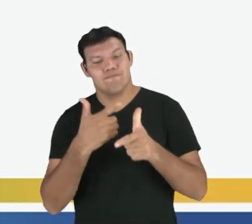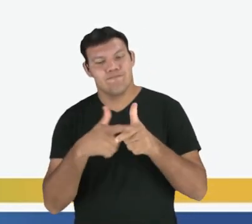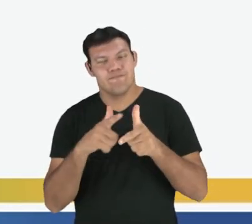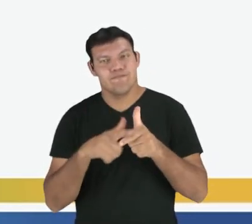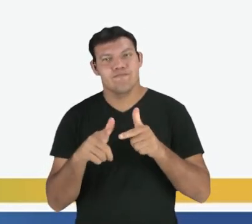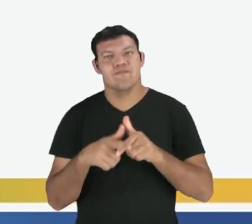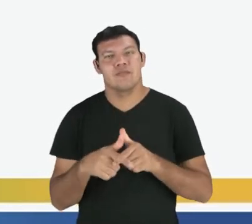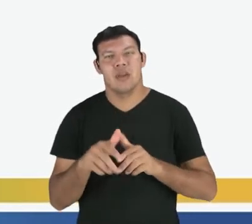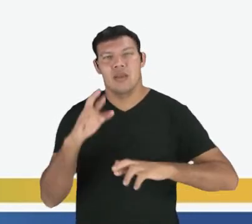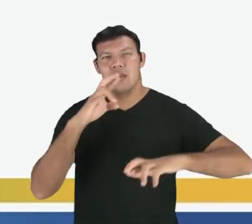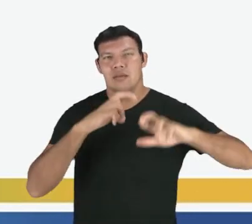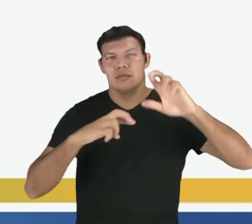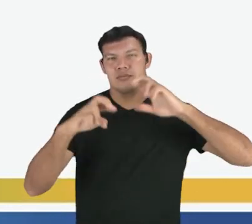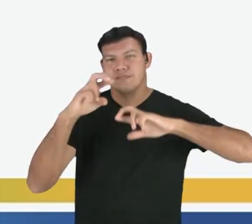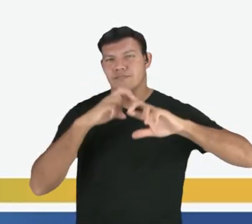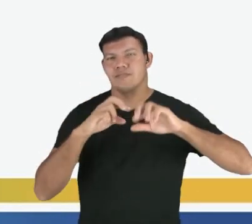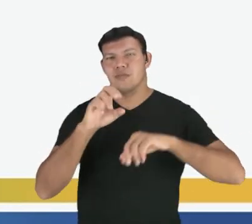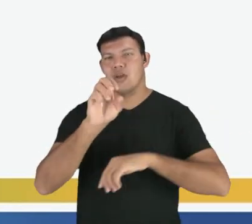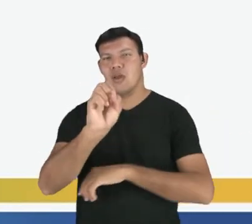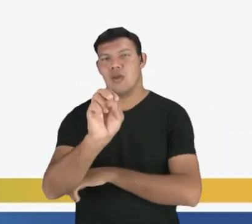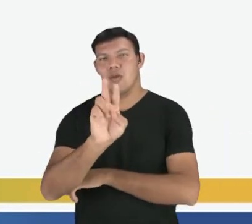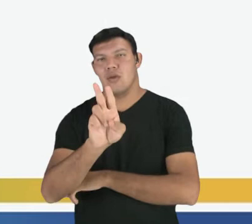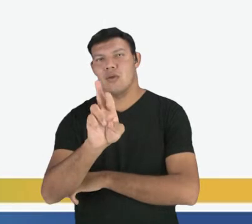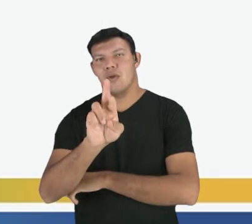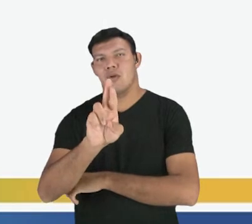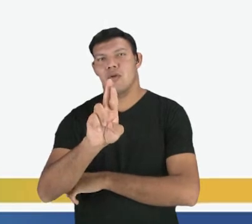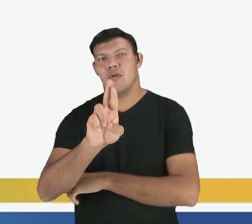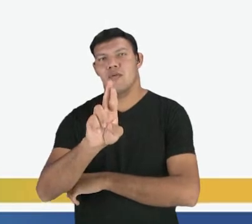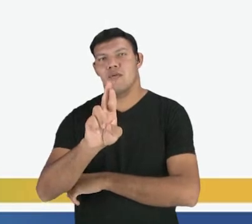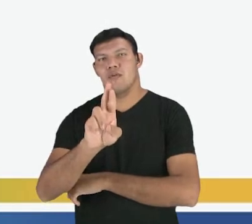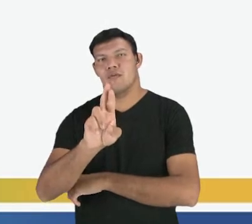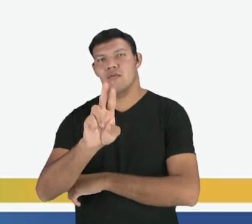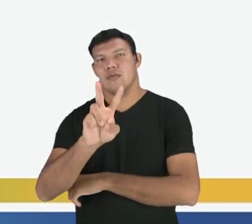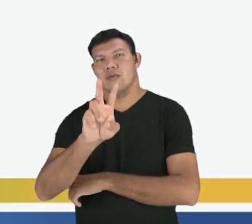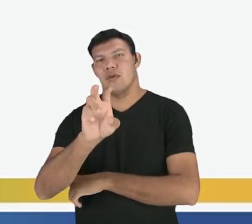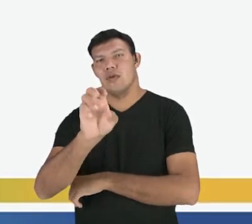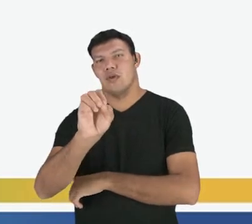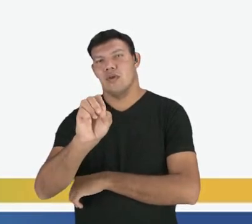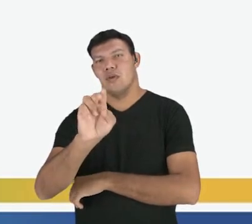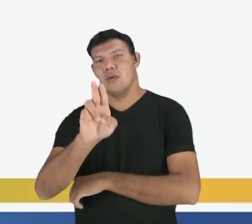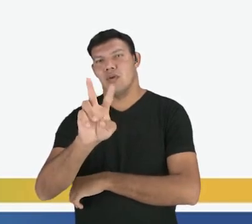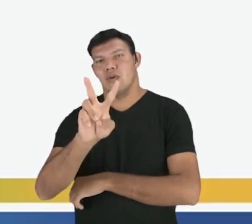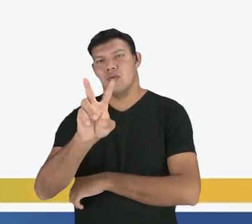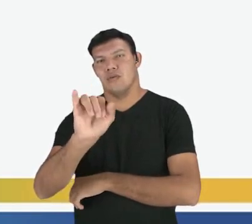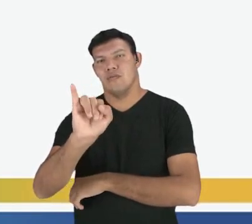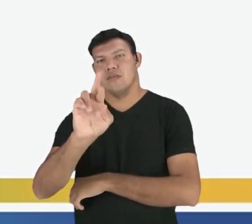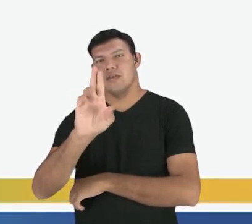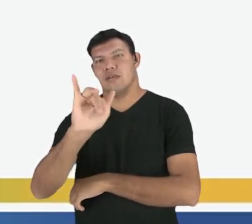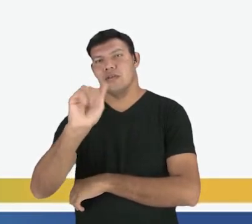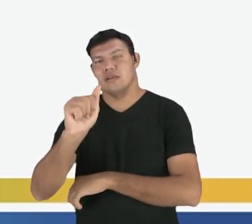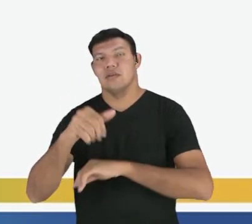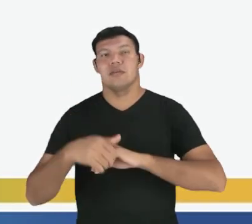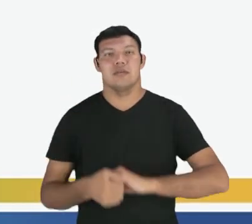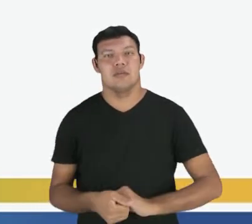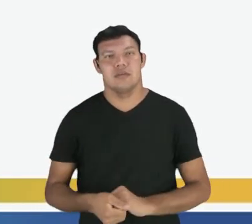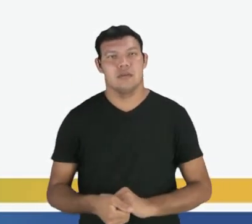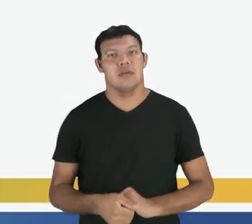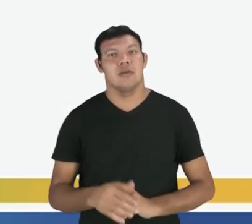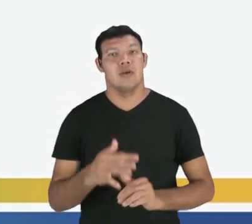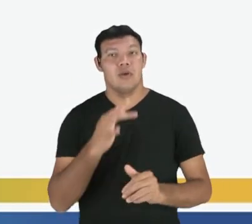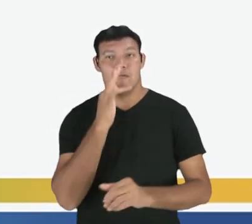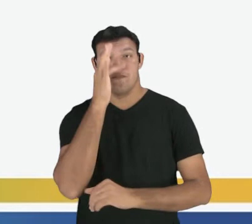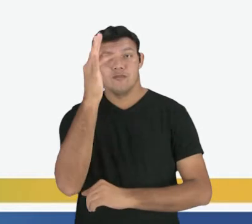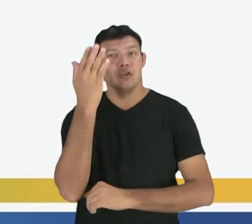Você vai observar iria, ouviria, buscaria, buscaríamos, iria. No futuro do pretérito, nós temos